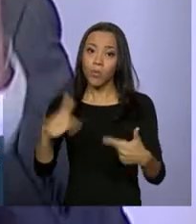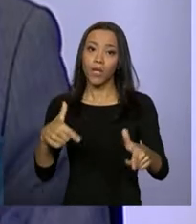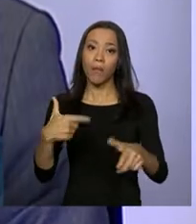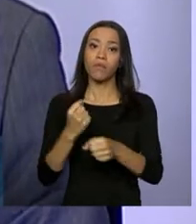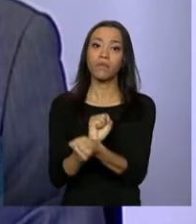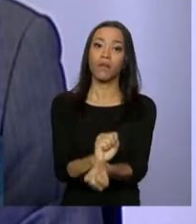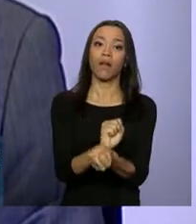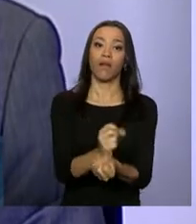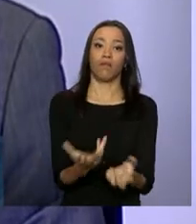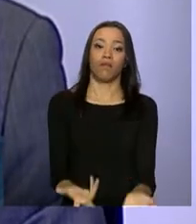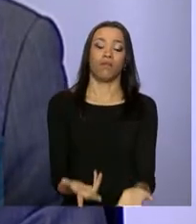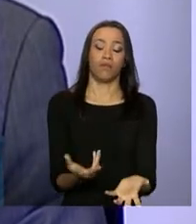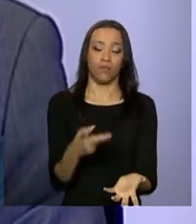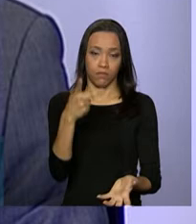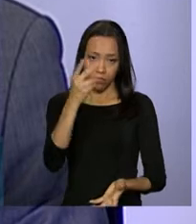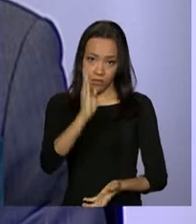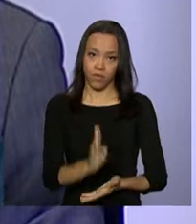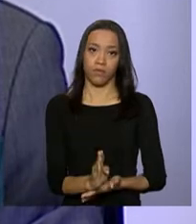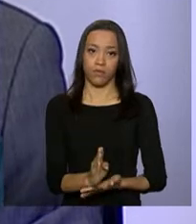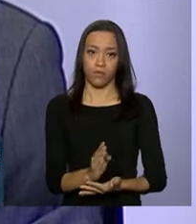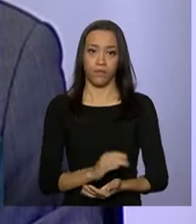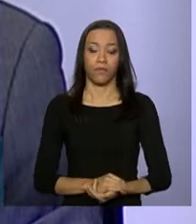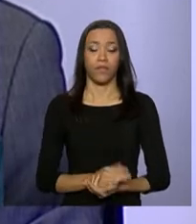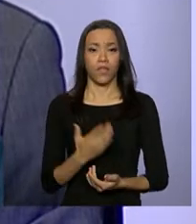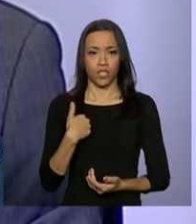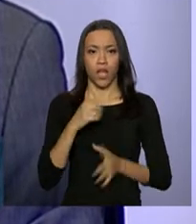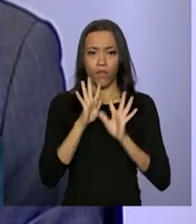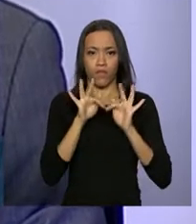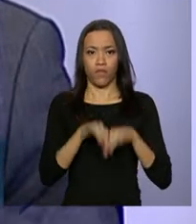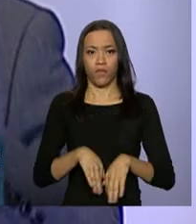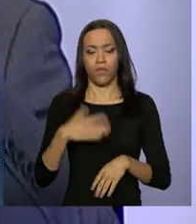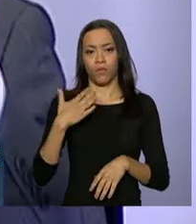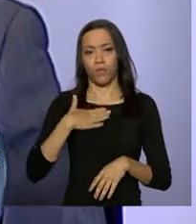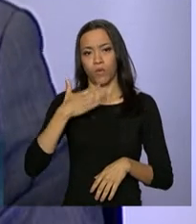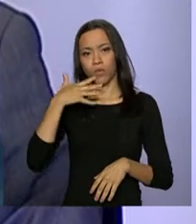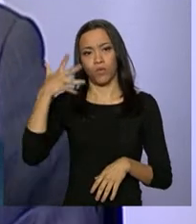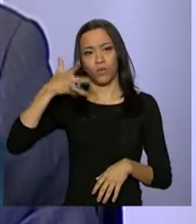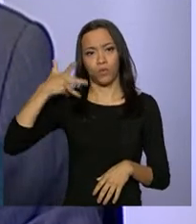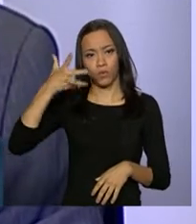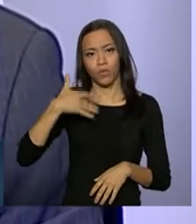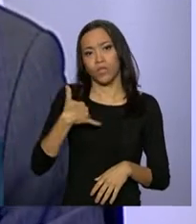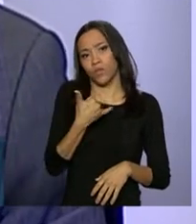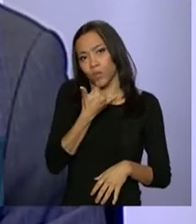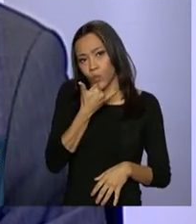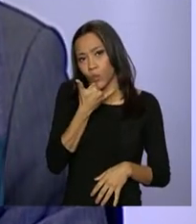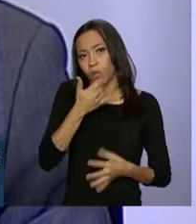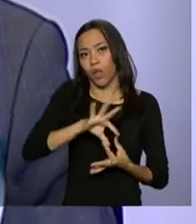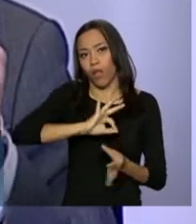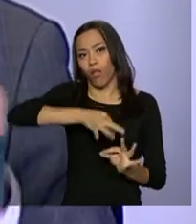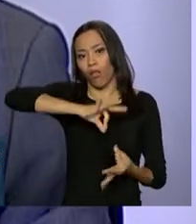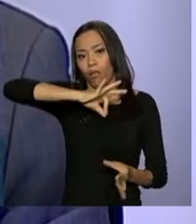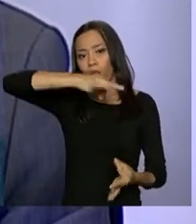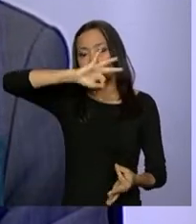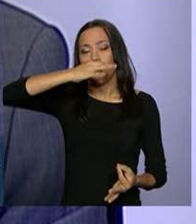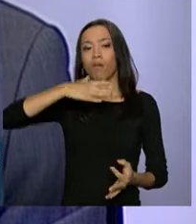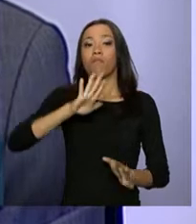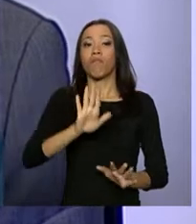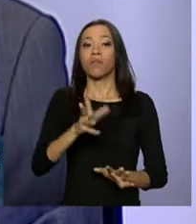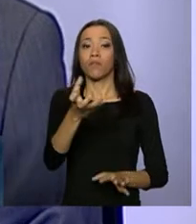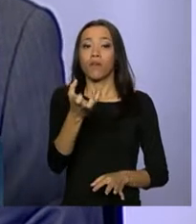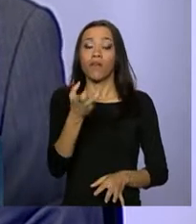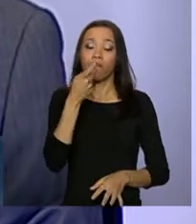Mas eu queria, já ia caminhando para o encerramento da minha fala, eu peço desculpa, está sendo muito longa, mas eu queria